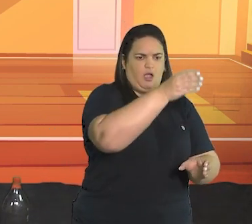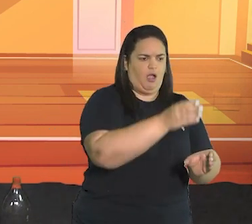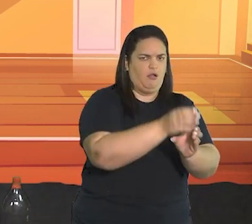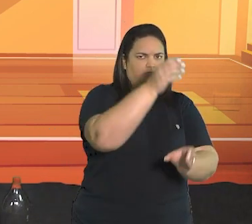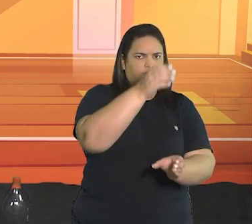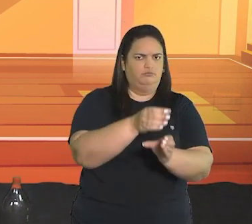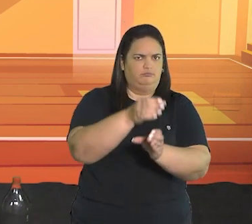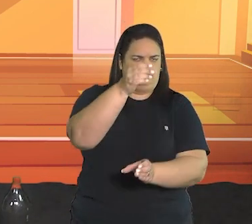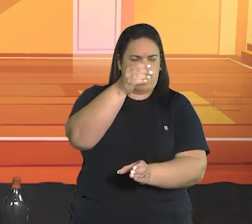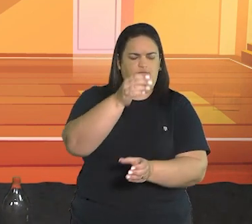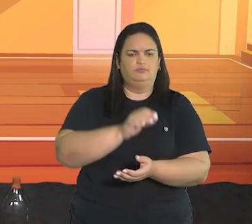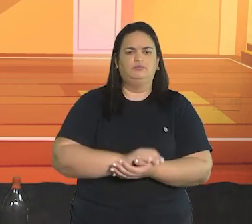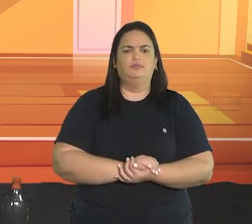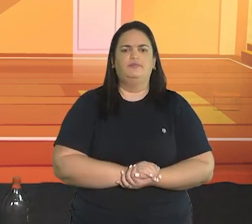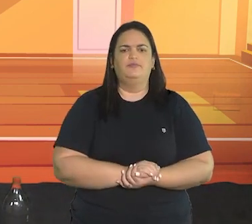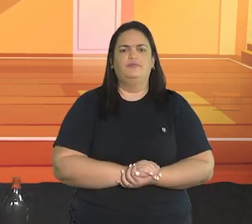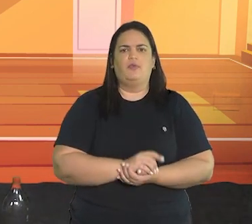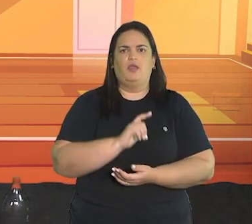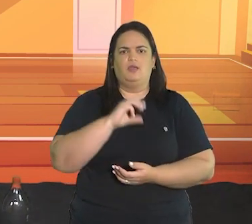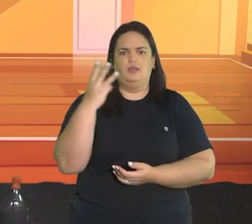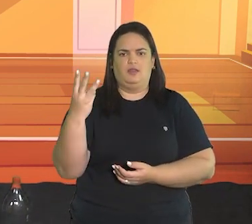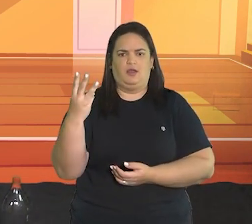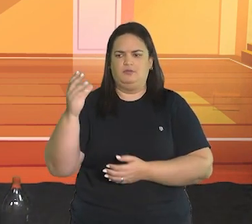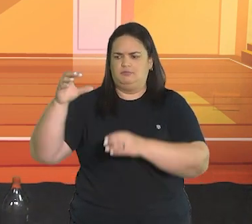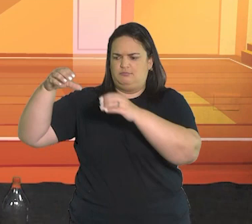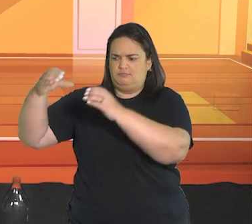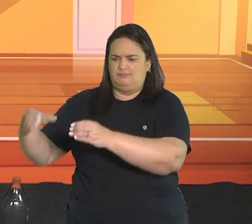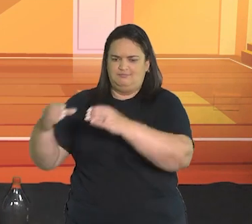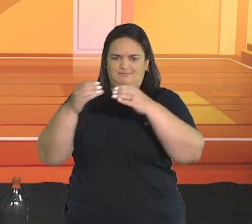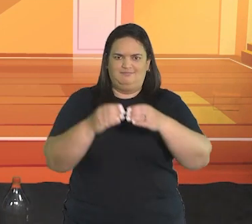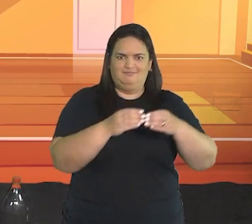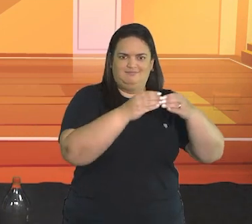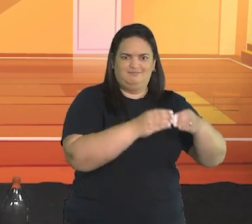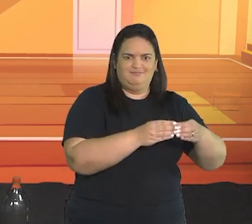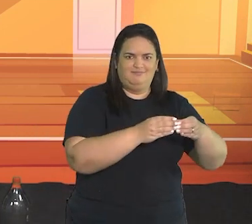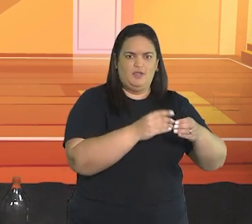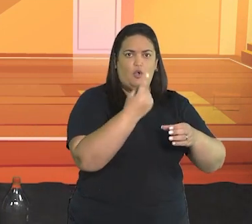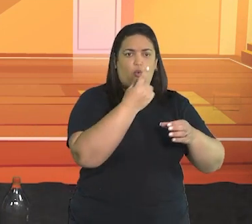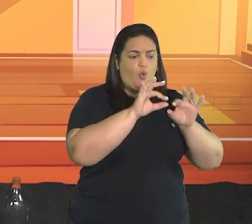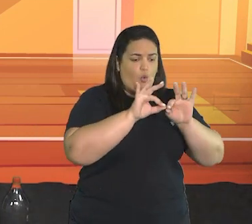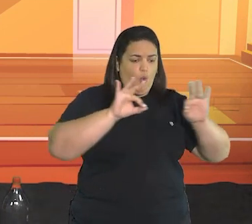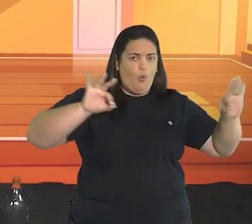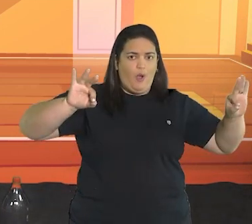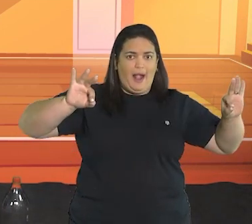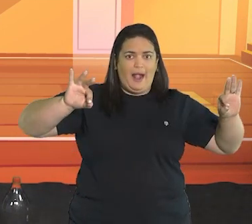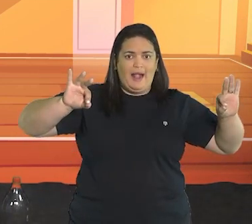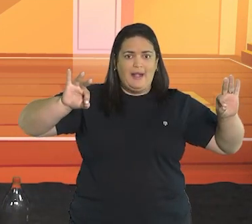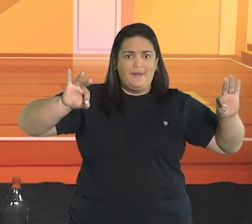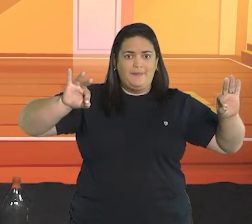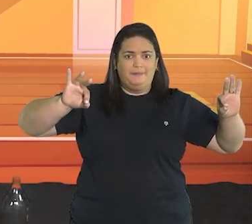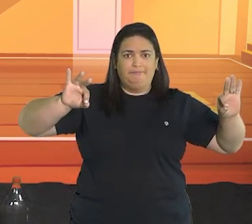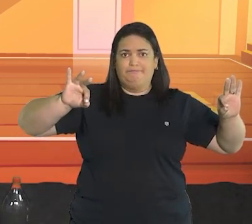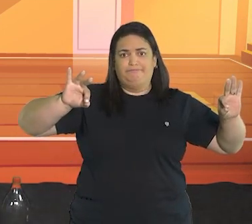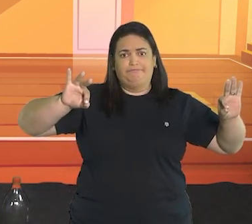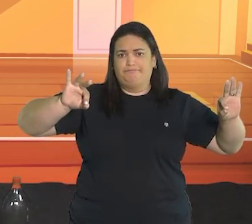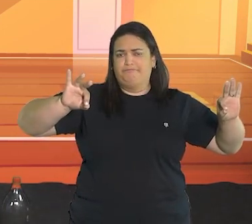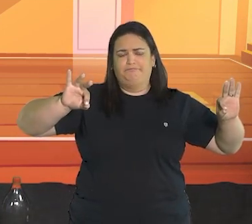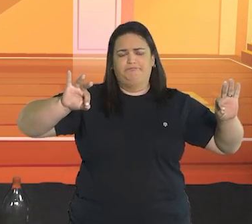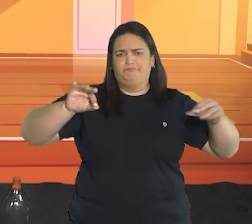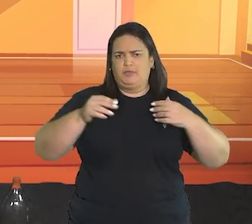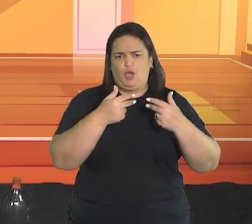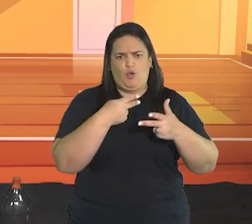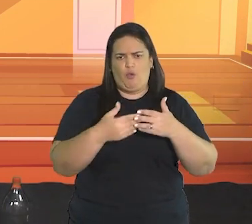o cabide e um pedacinho de barbante. Pode ser linha, pode ser